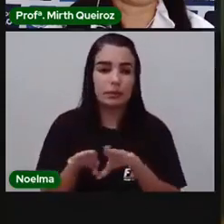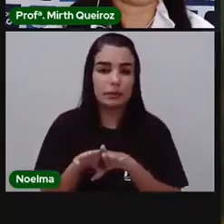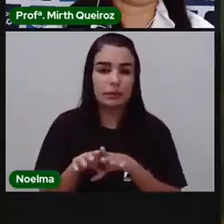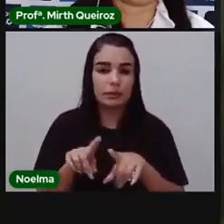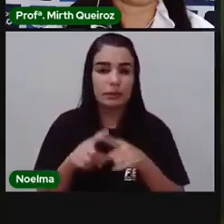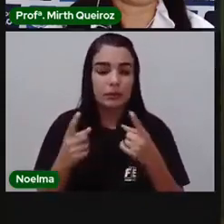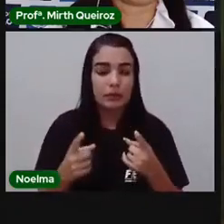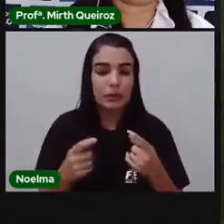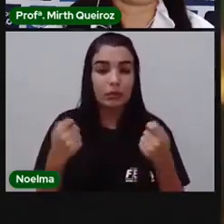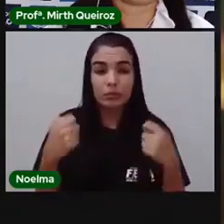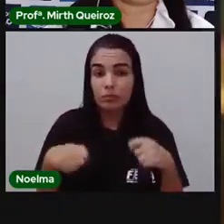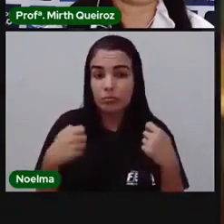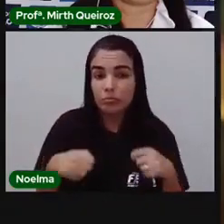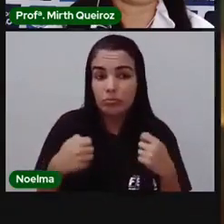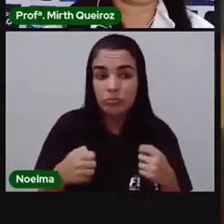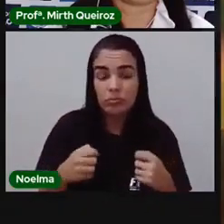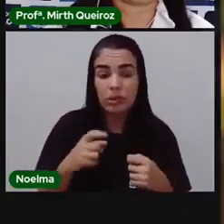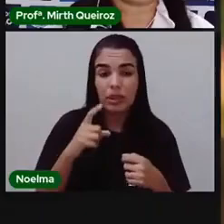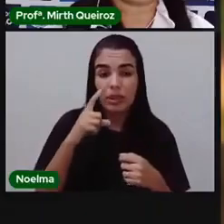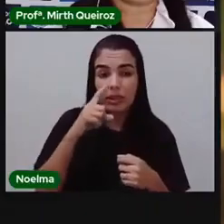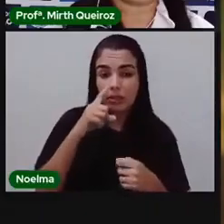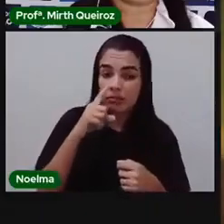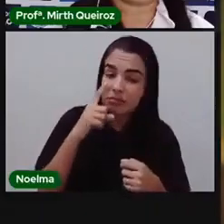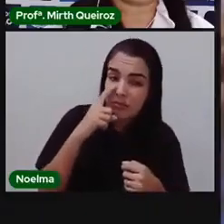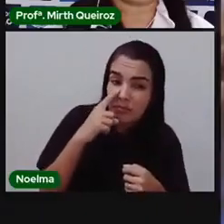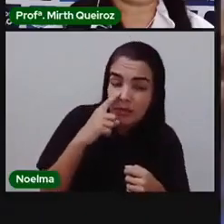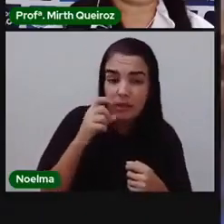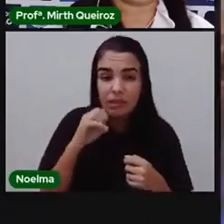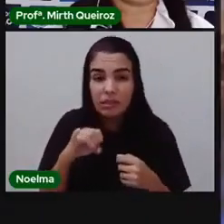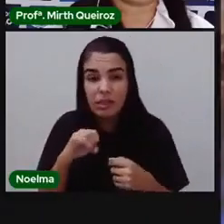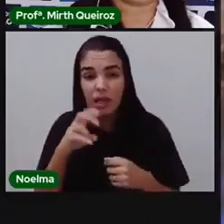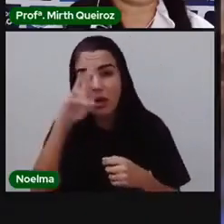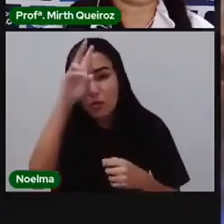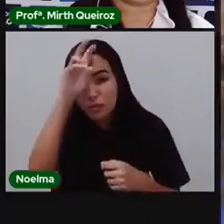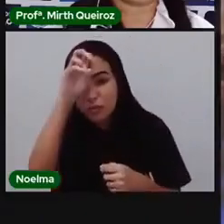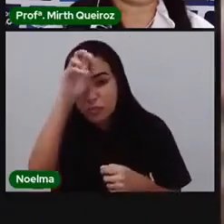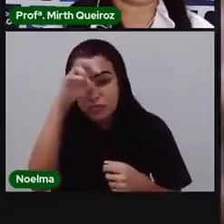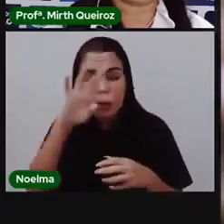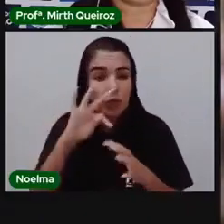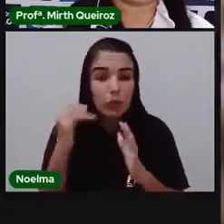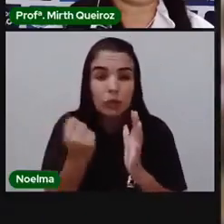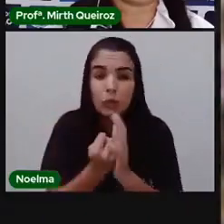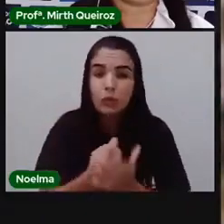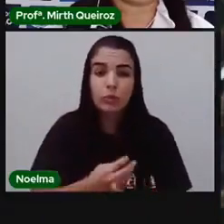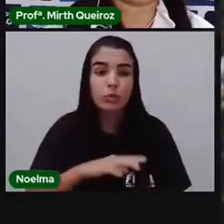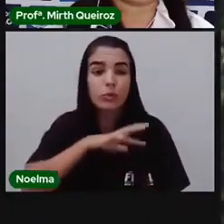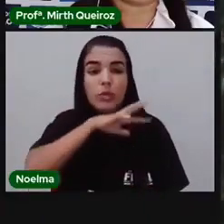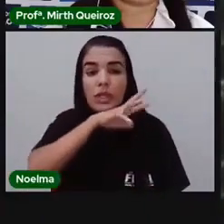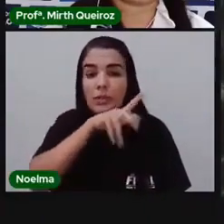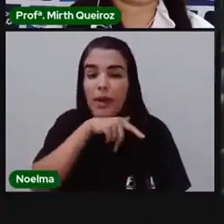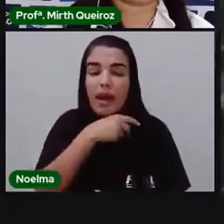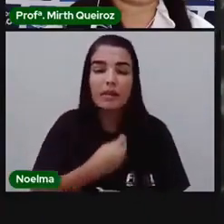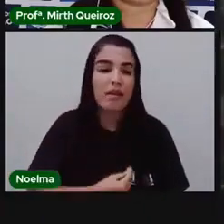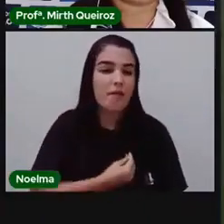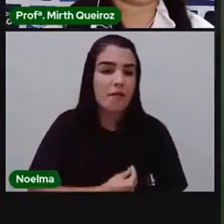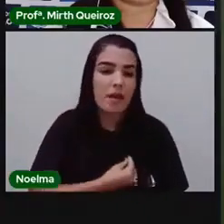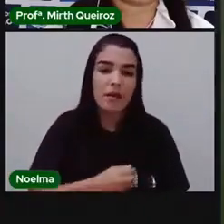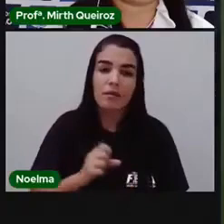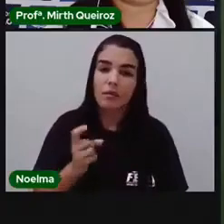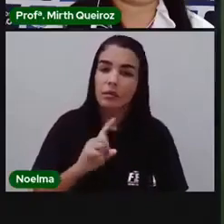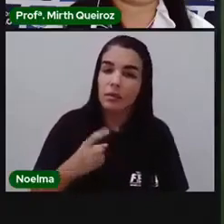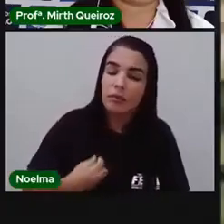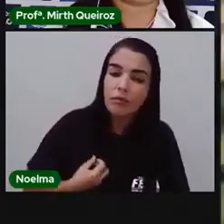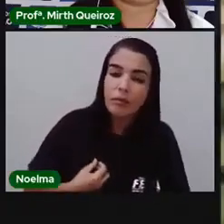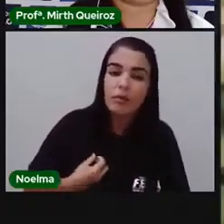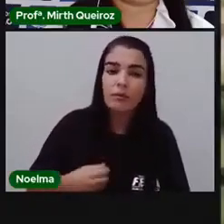imensuráveis. Direta ou indiretamente, todos os micro-organismos, plantas e animais participam e contribuem para a